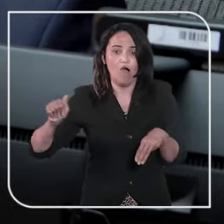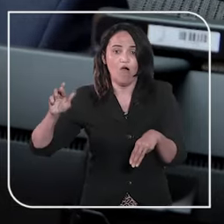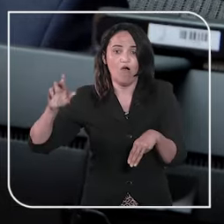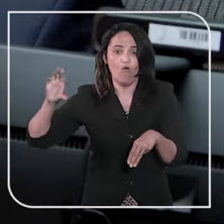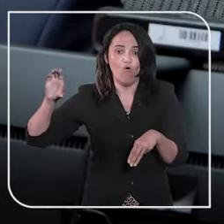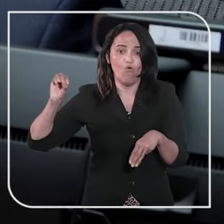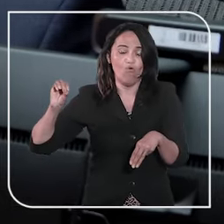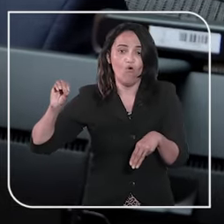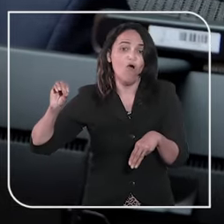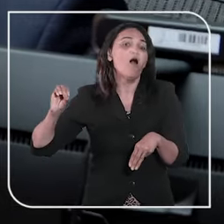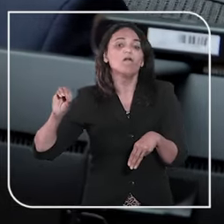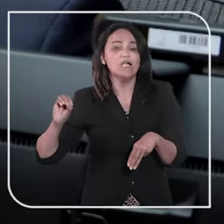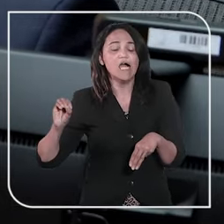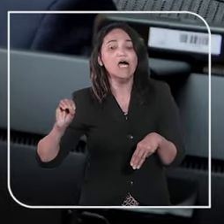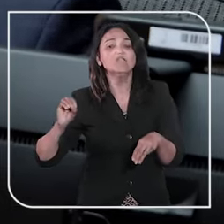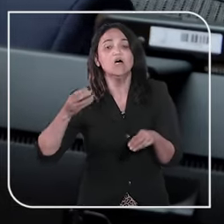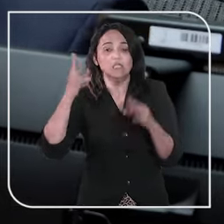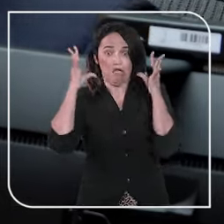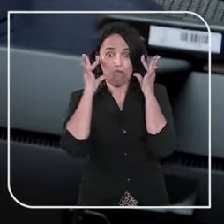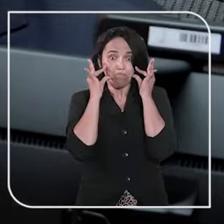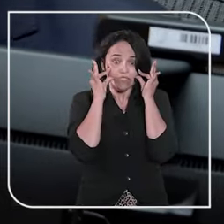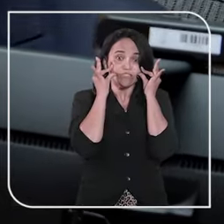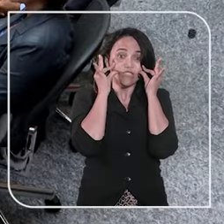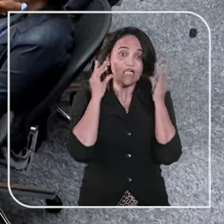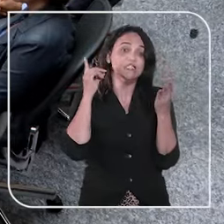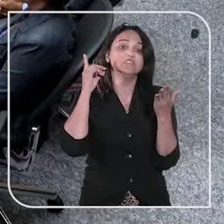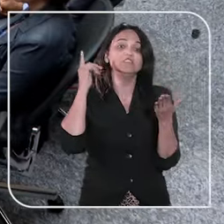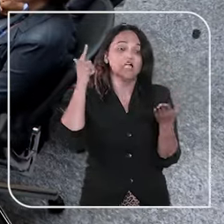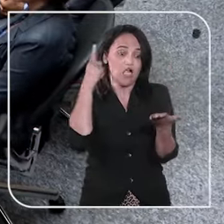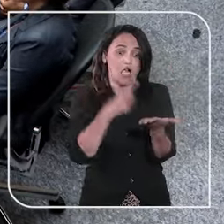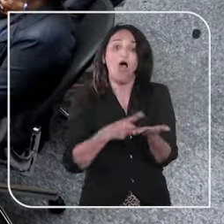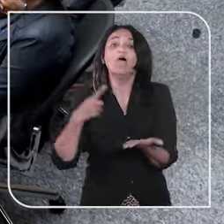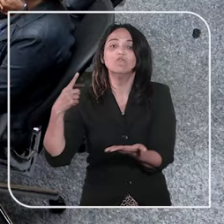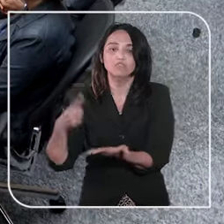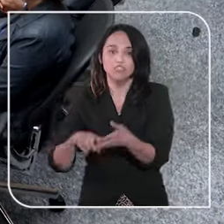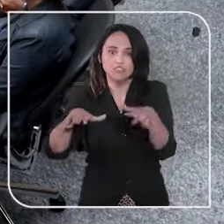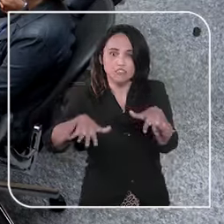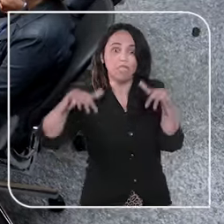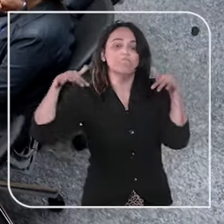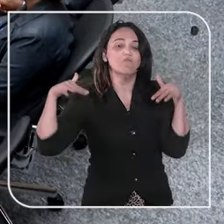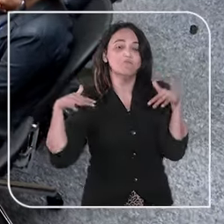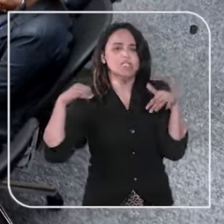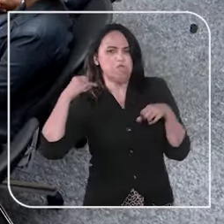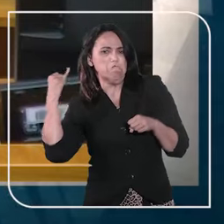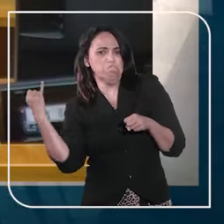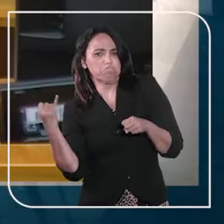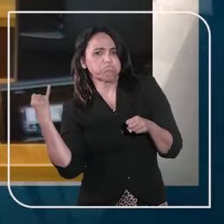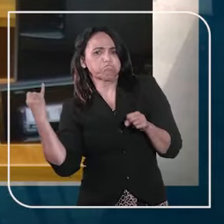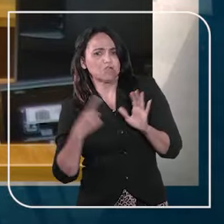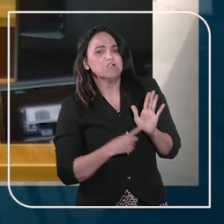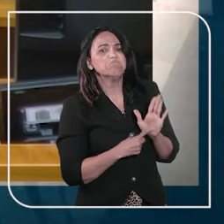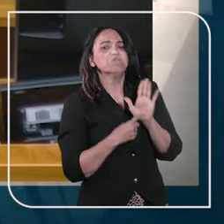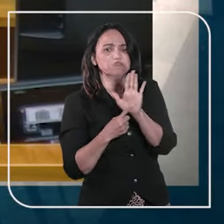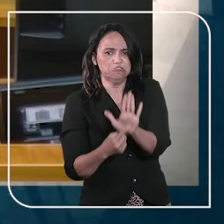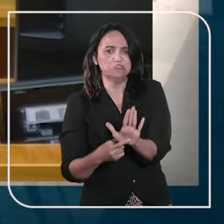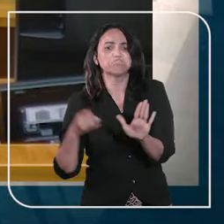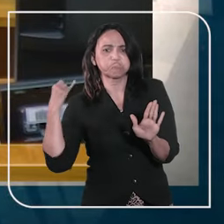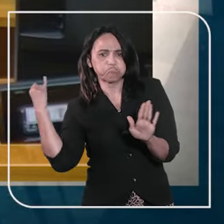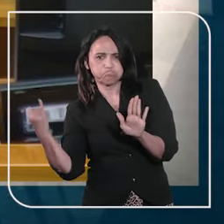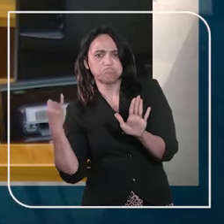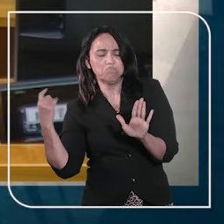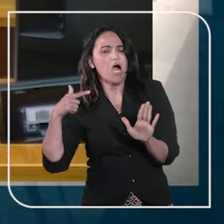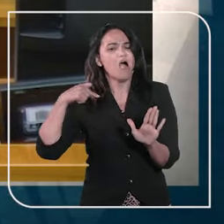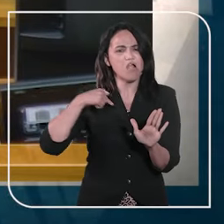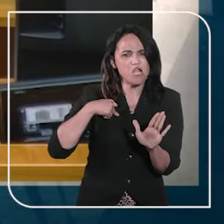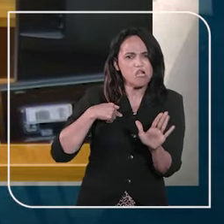sessão, esteve presente durante a audiência pública e ressaltou a importância do debate. Tenho certeza que não só eu,